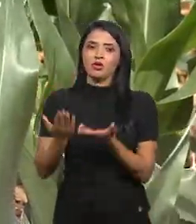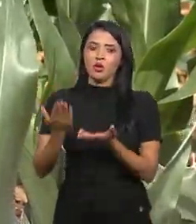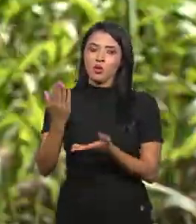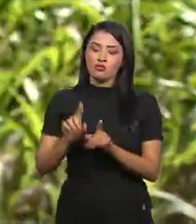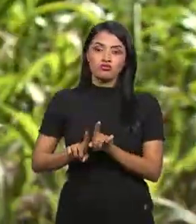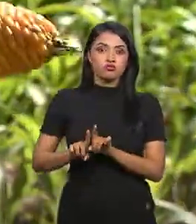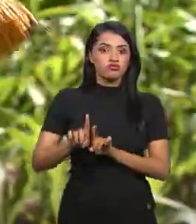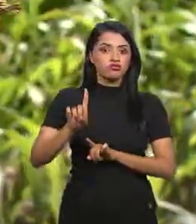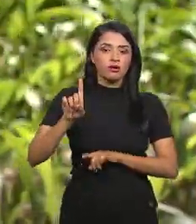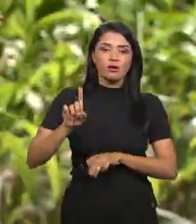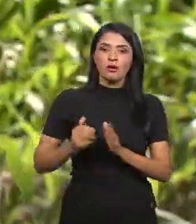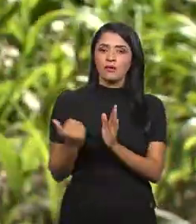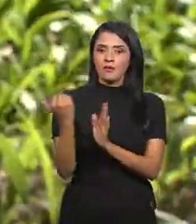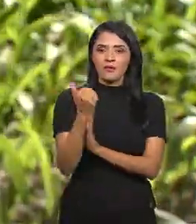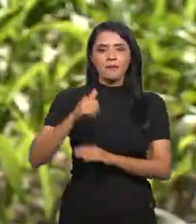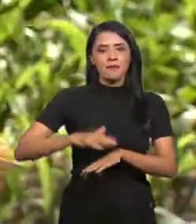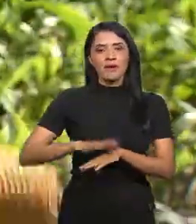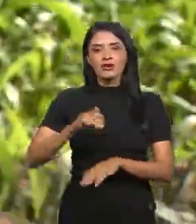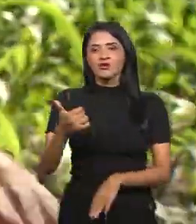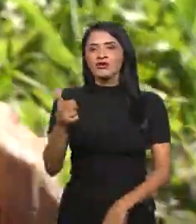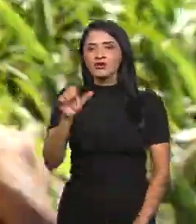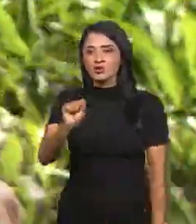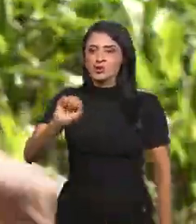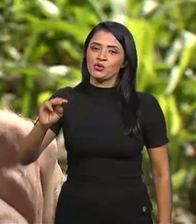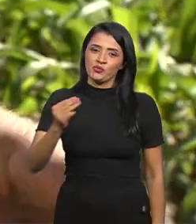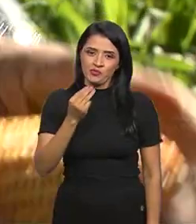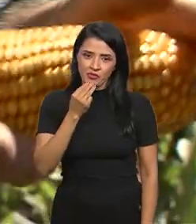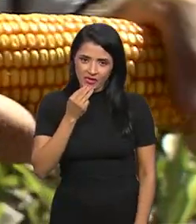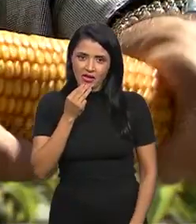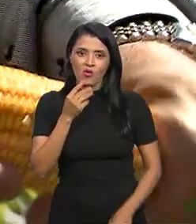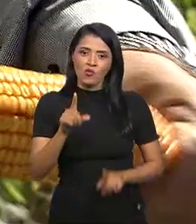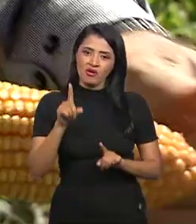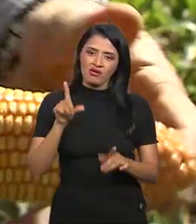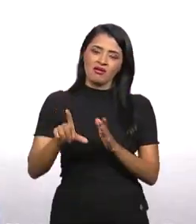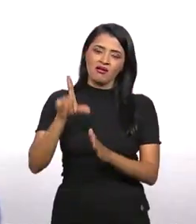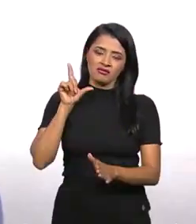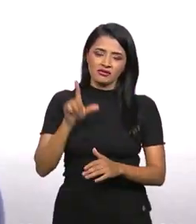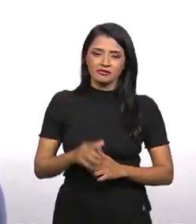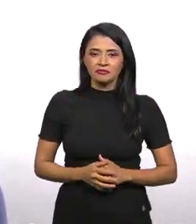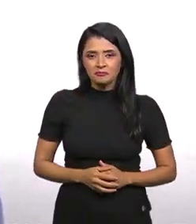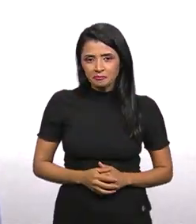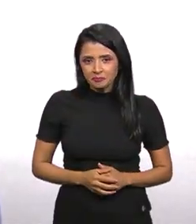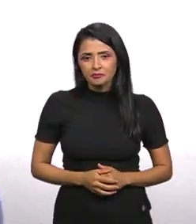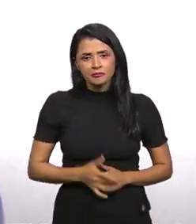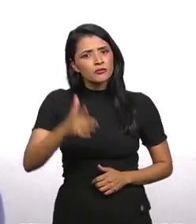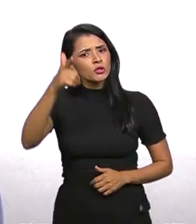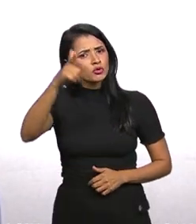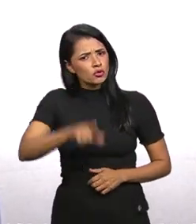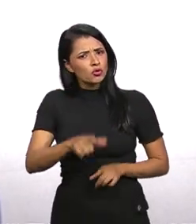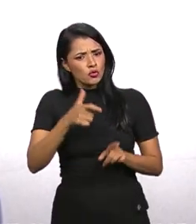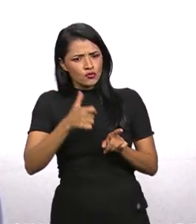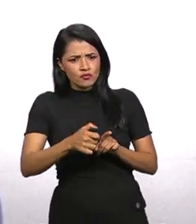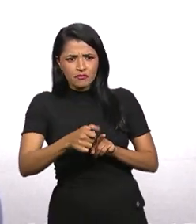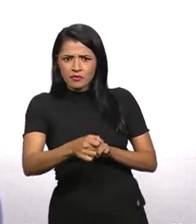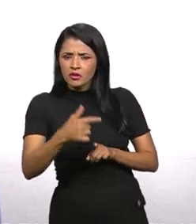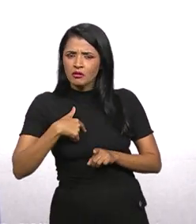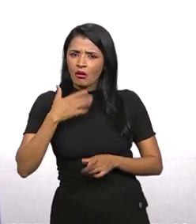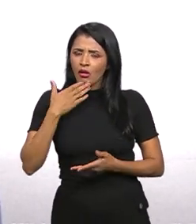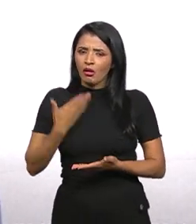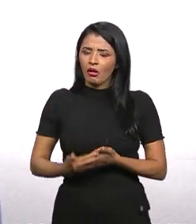aumento de mais de 18 milhões de toneladas que no ciclo anterior. Mais uma vez o milho nos